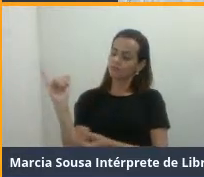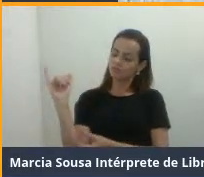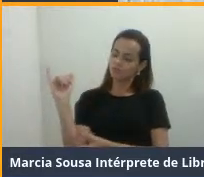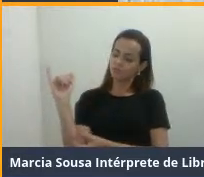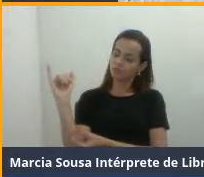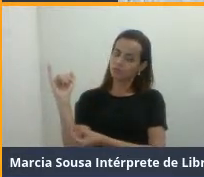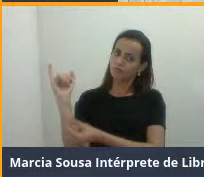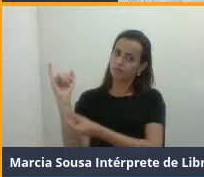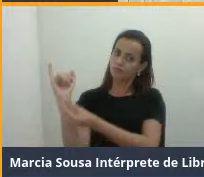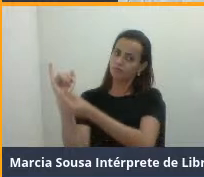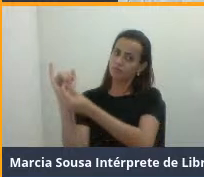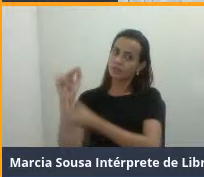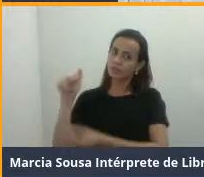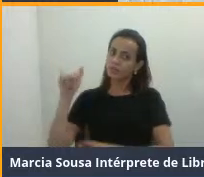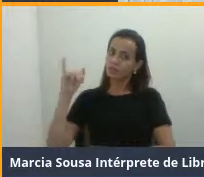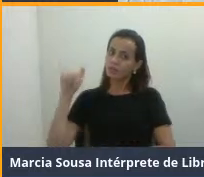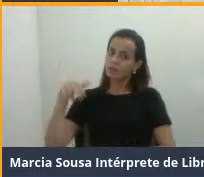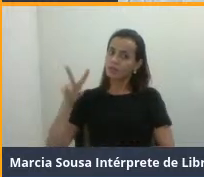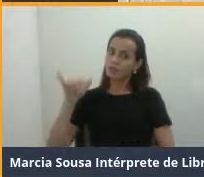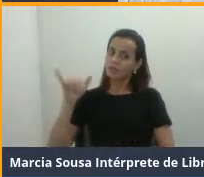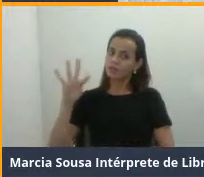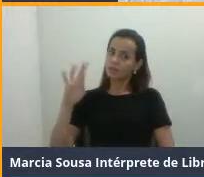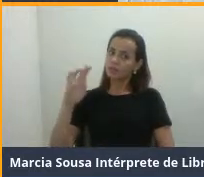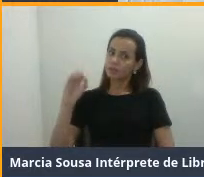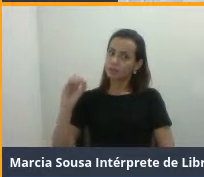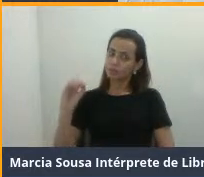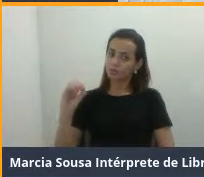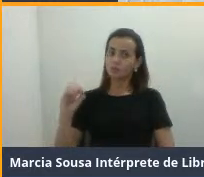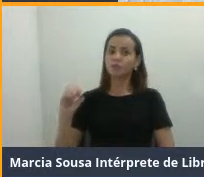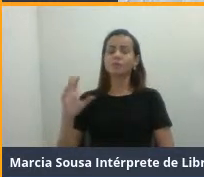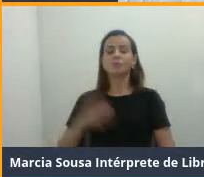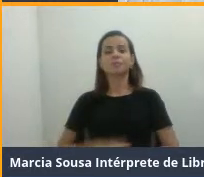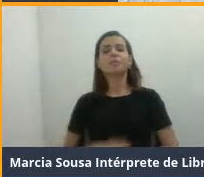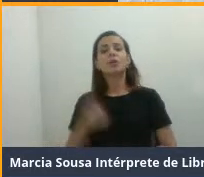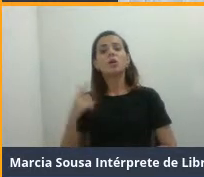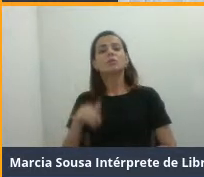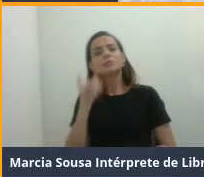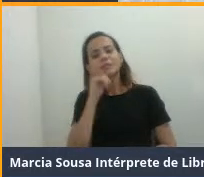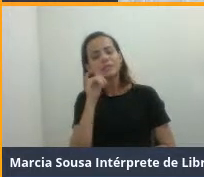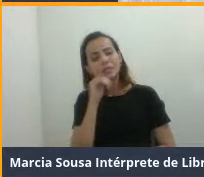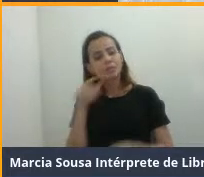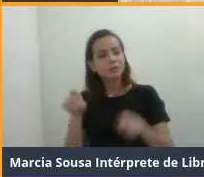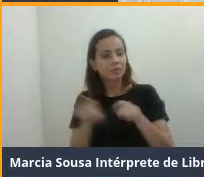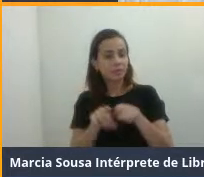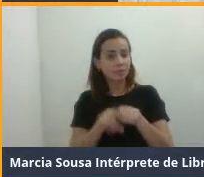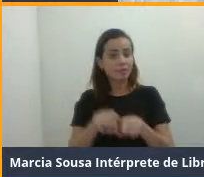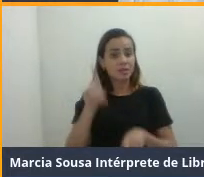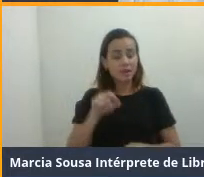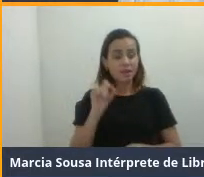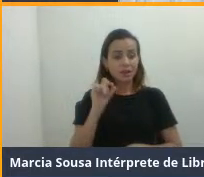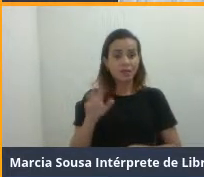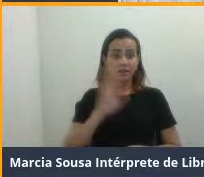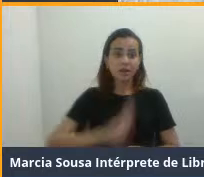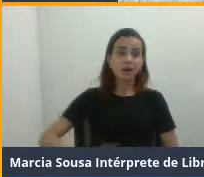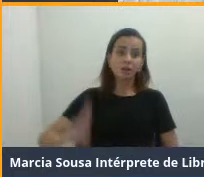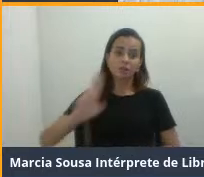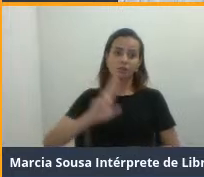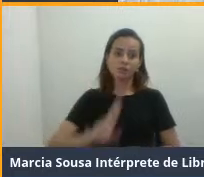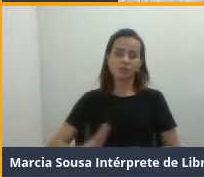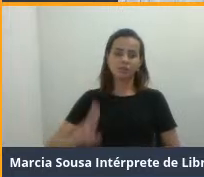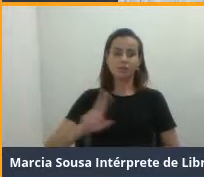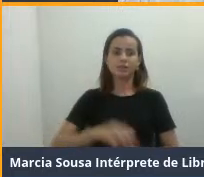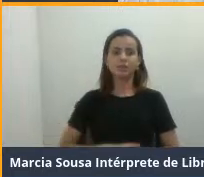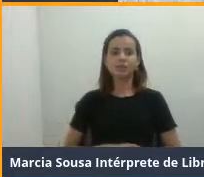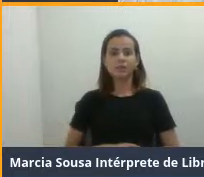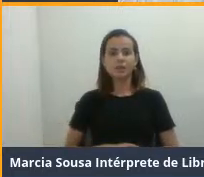Então, é um caso muito interessante. E um outro caso também é justamente a utilização de cabras